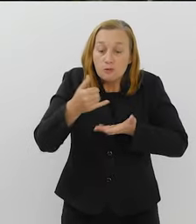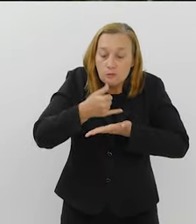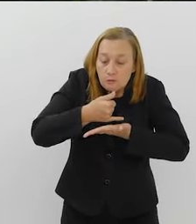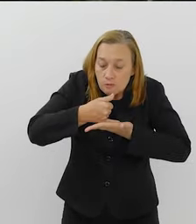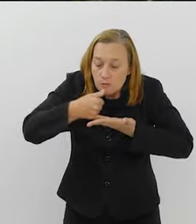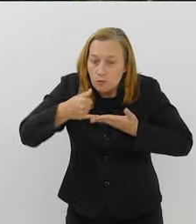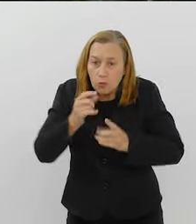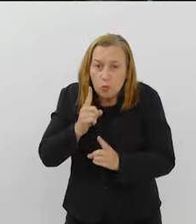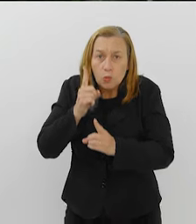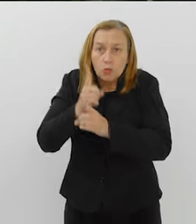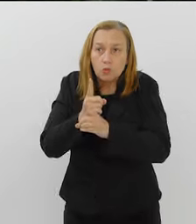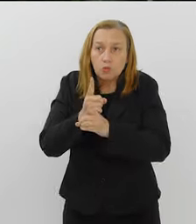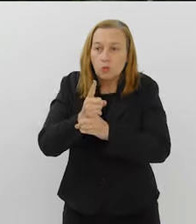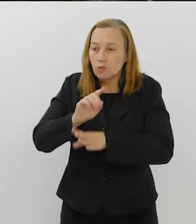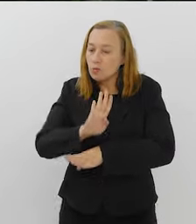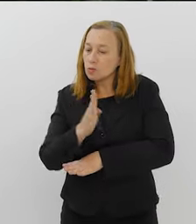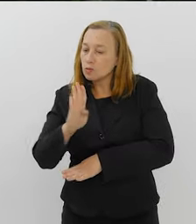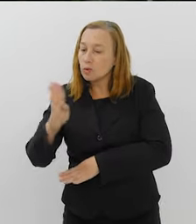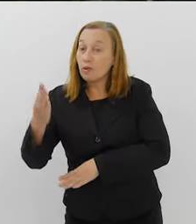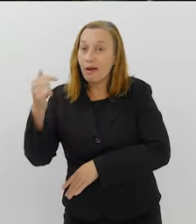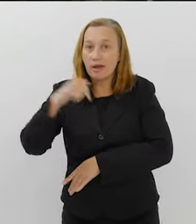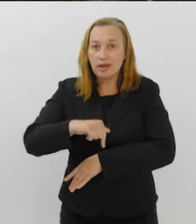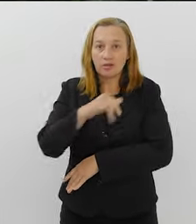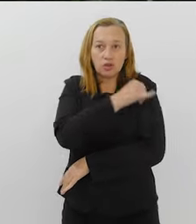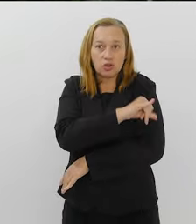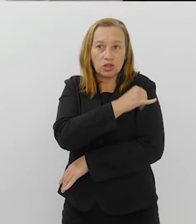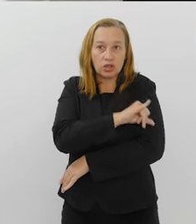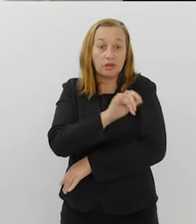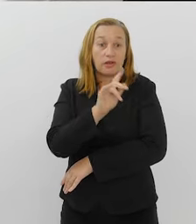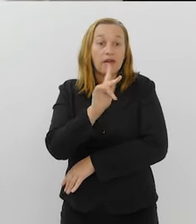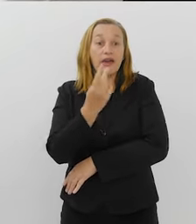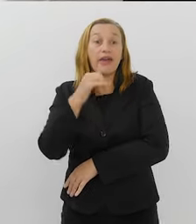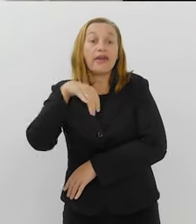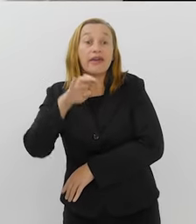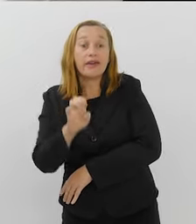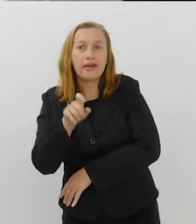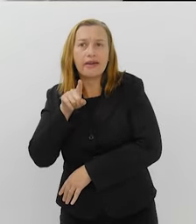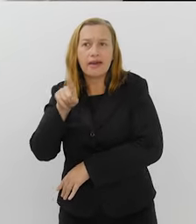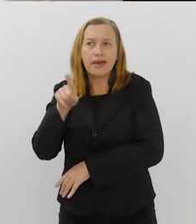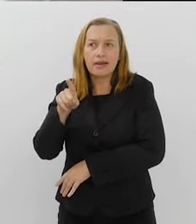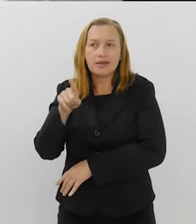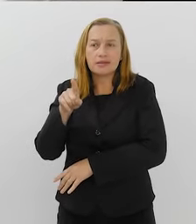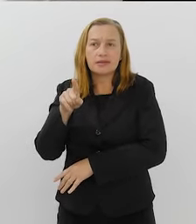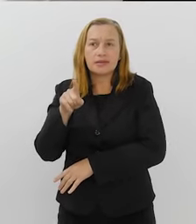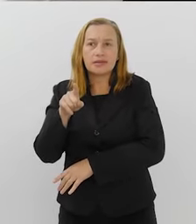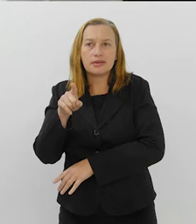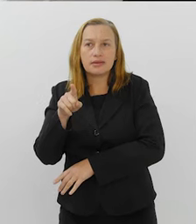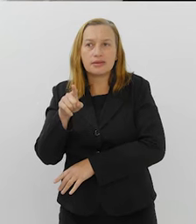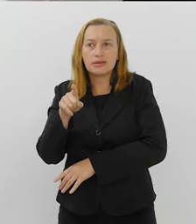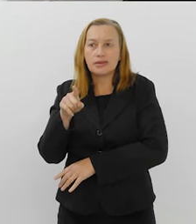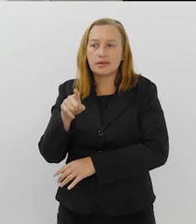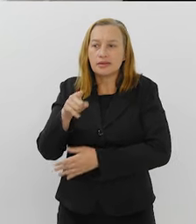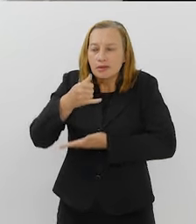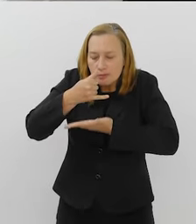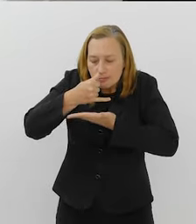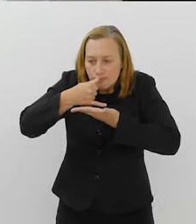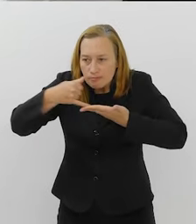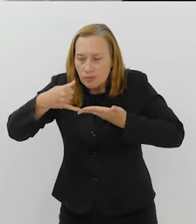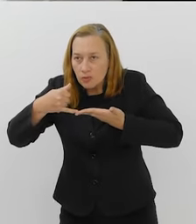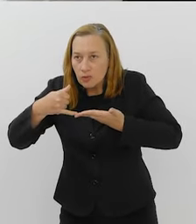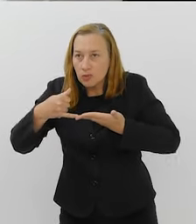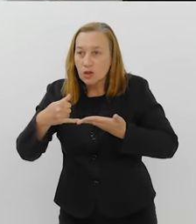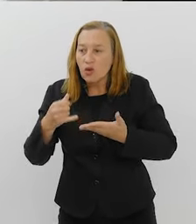cocaína em tubarões aqui no Rio de Janeiro. Henrico, essa substância, ela foi detectada no